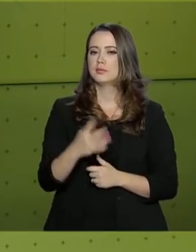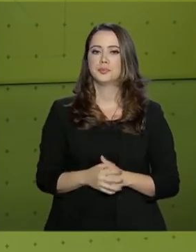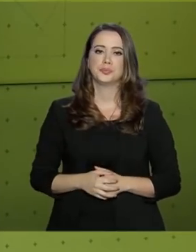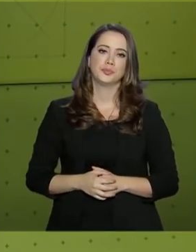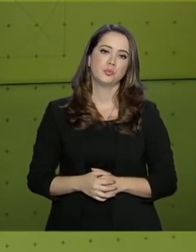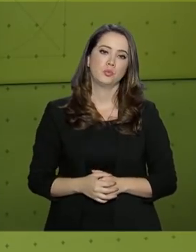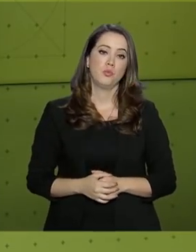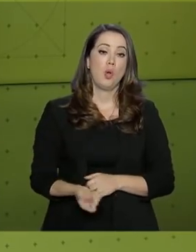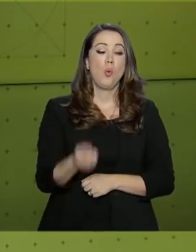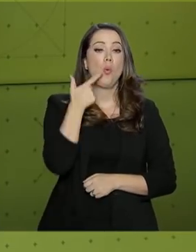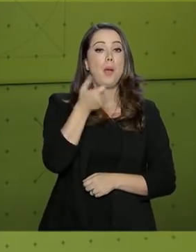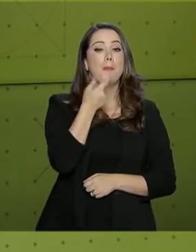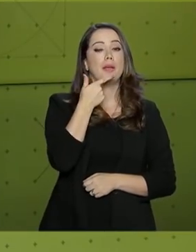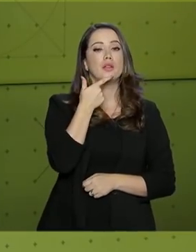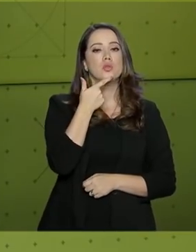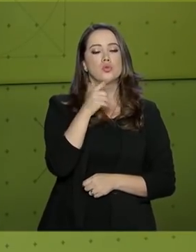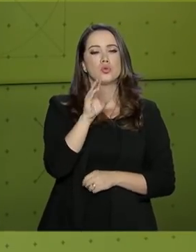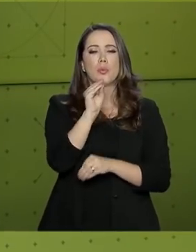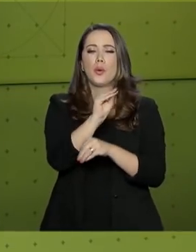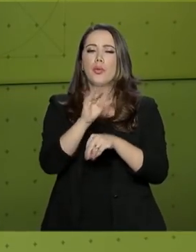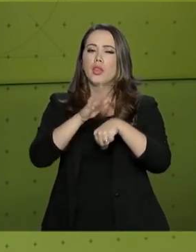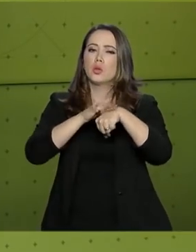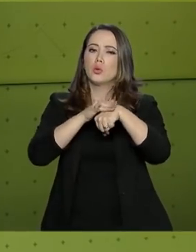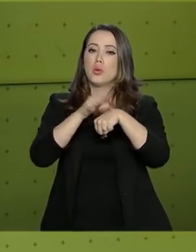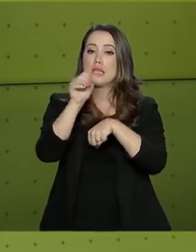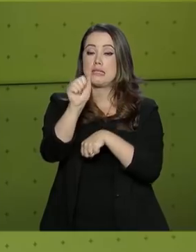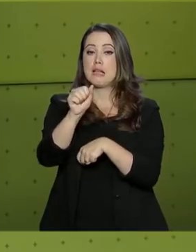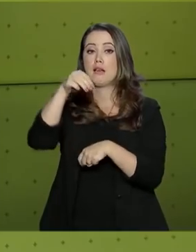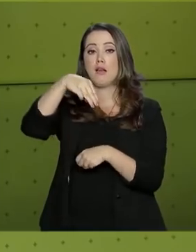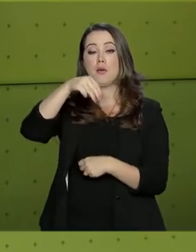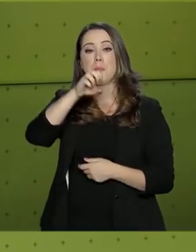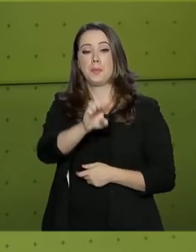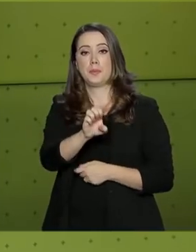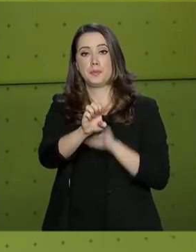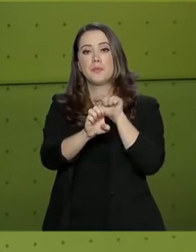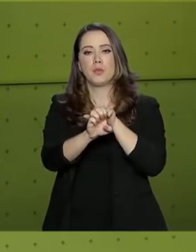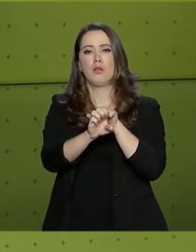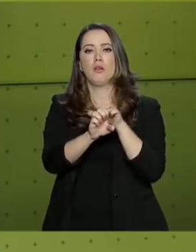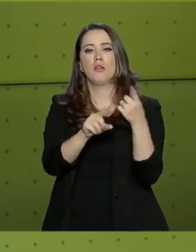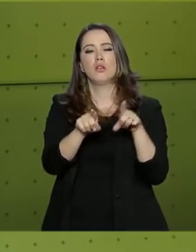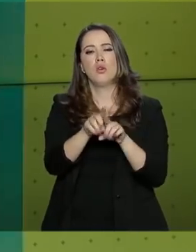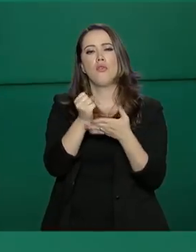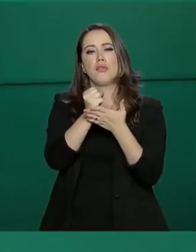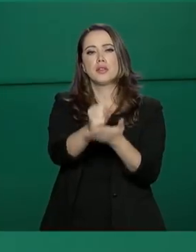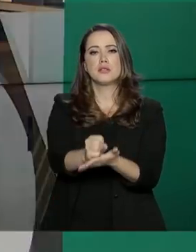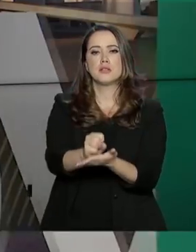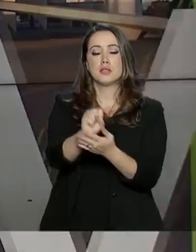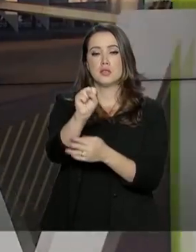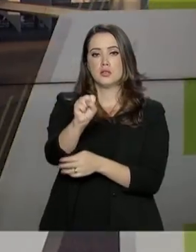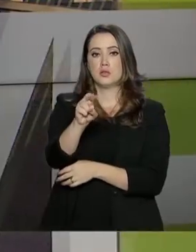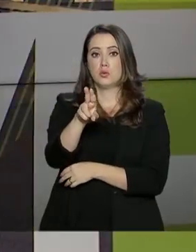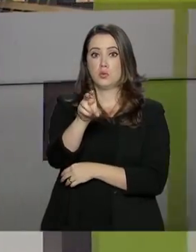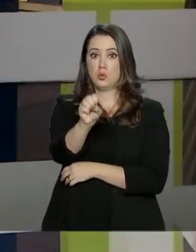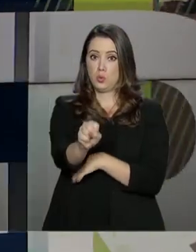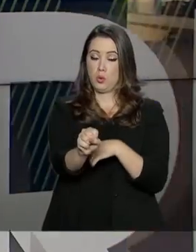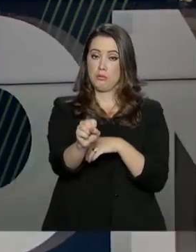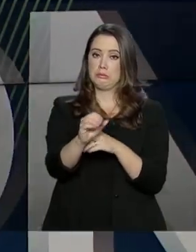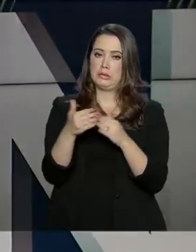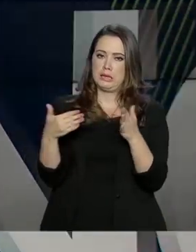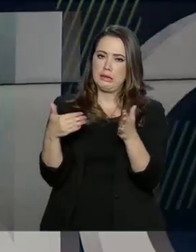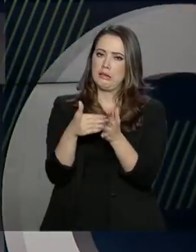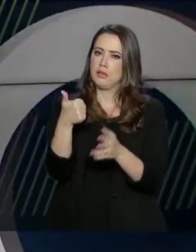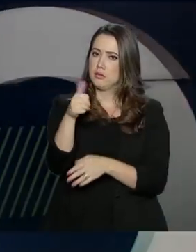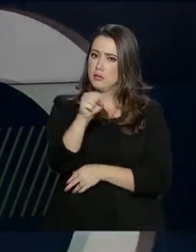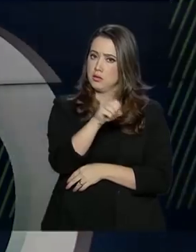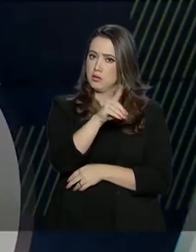O medicamento para tratar a atrofia muscular espinhal será oferecido pelo Sistema Único de Saúde em 180 dias.